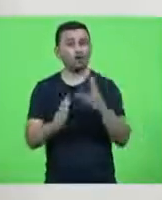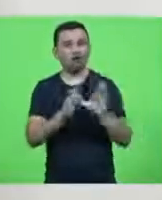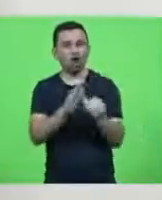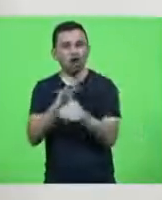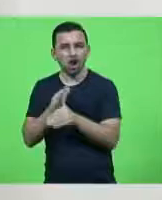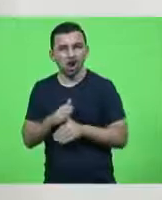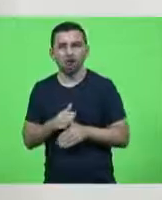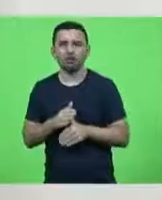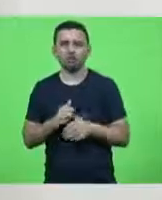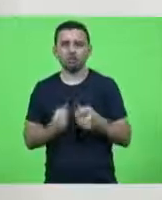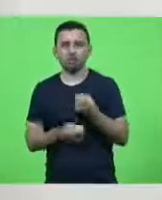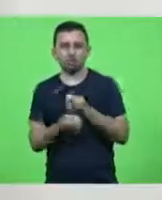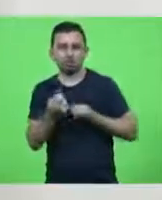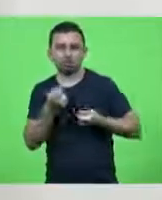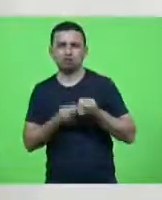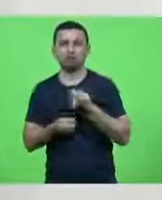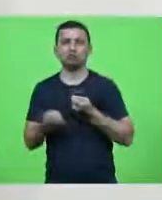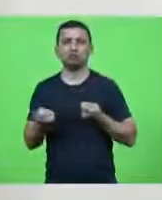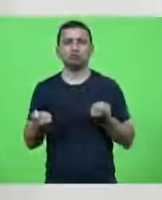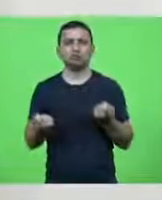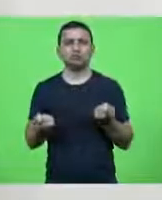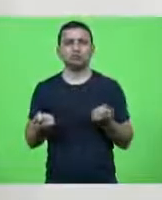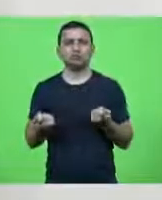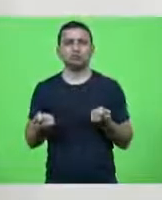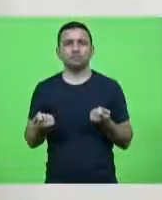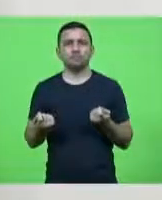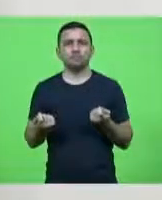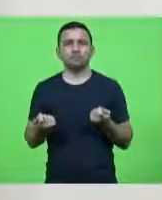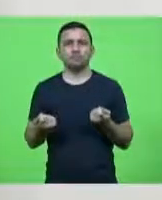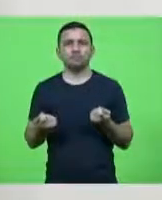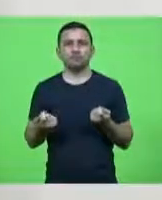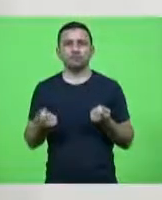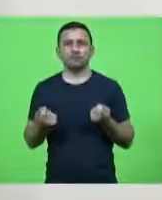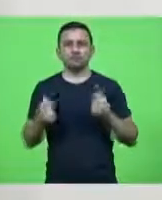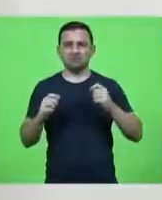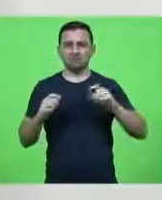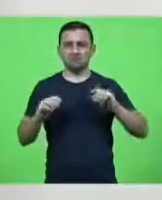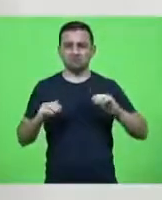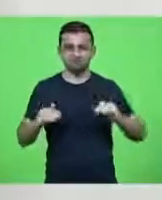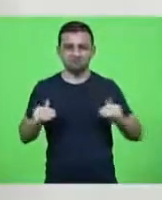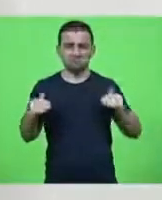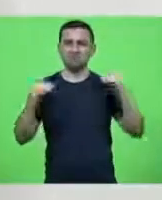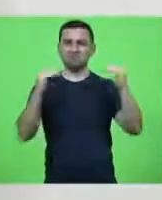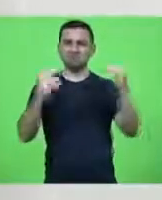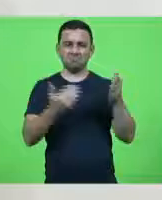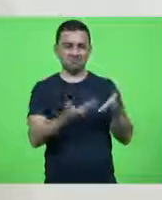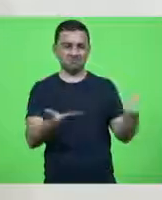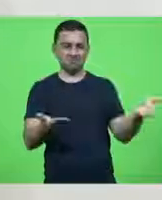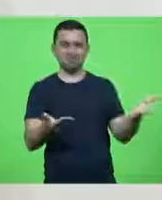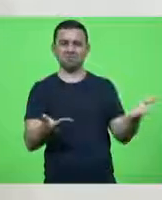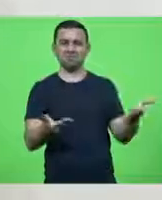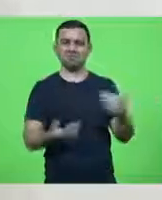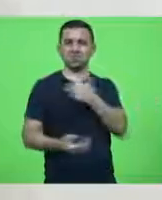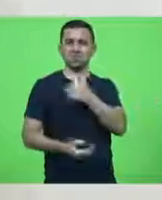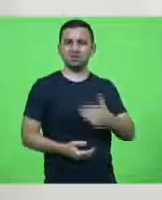lavagem de dinheiro. E é uma audácia desse ministro, ao dizer que,